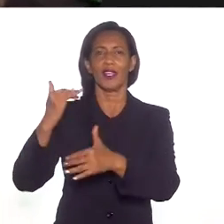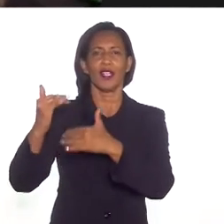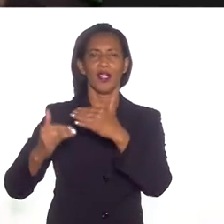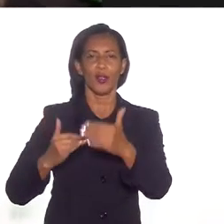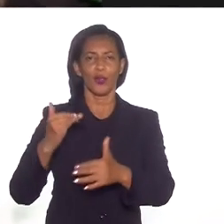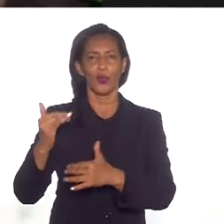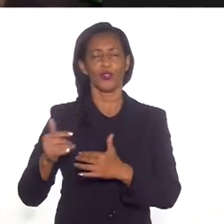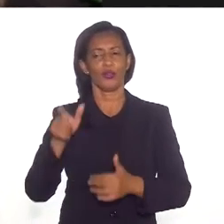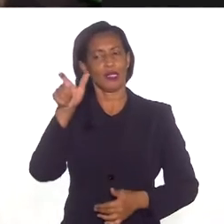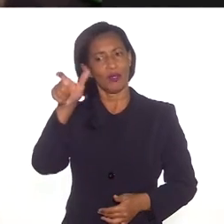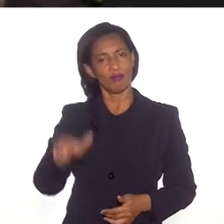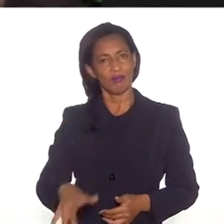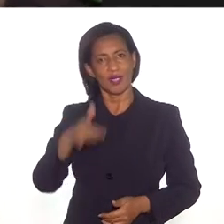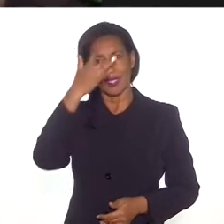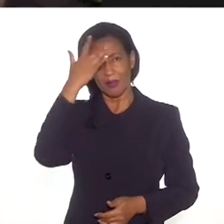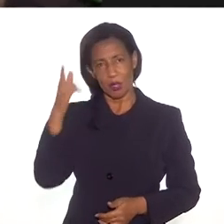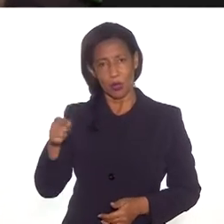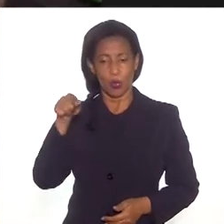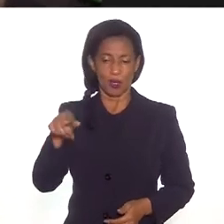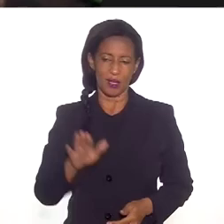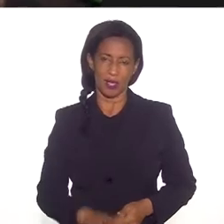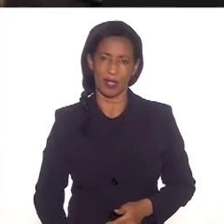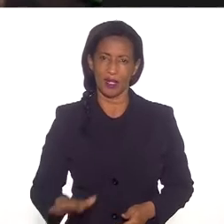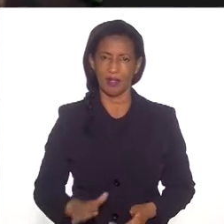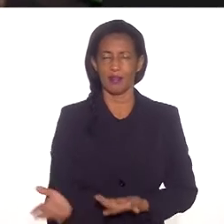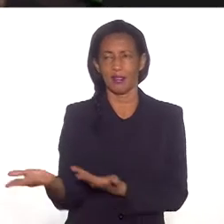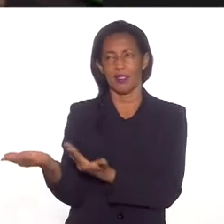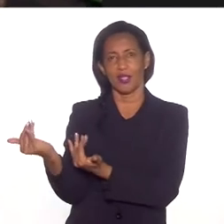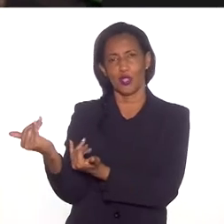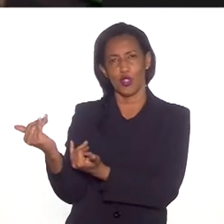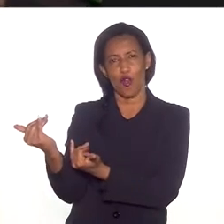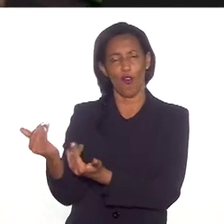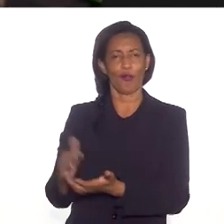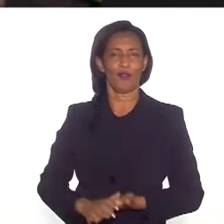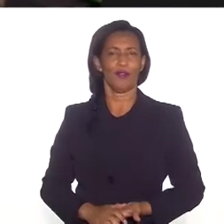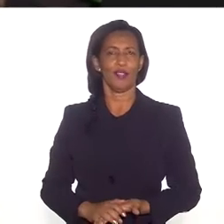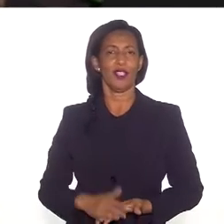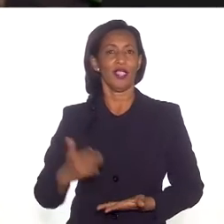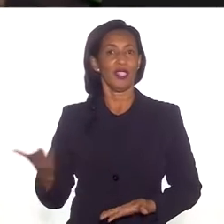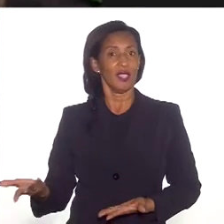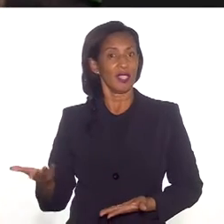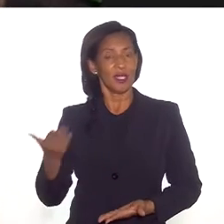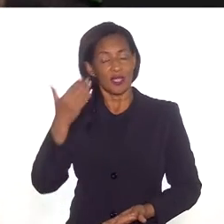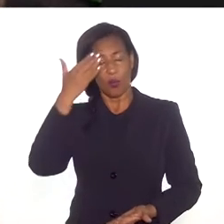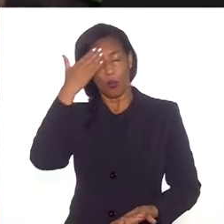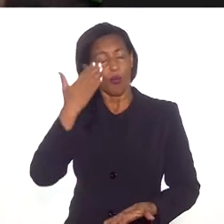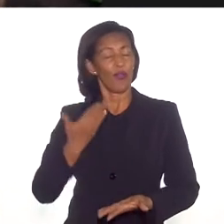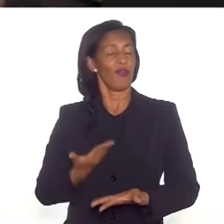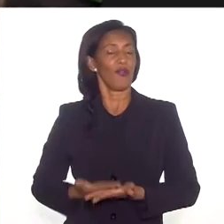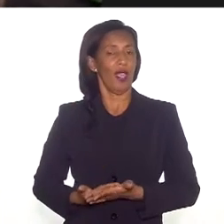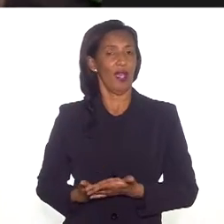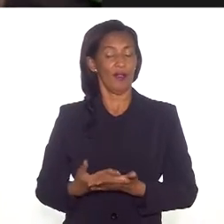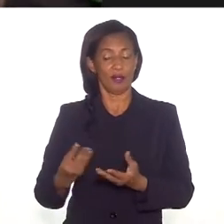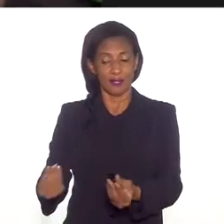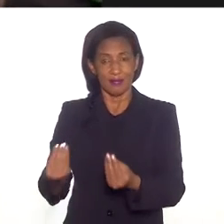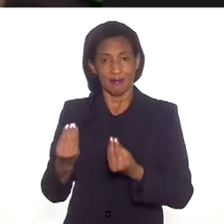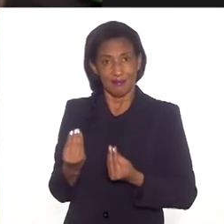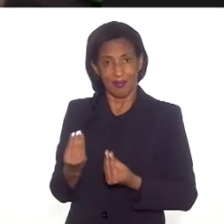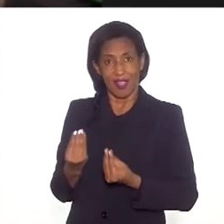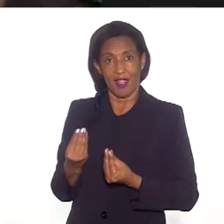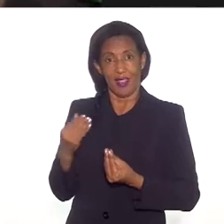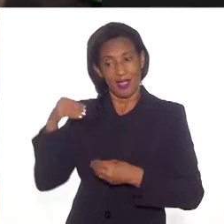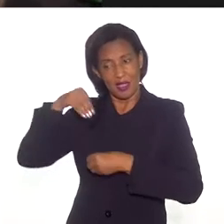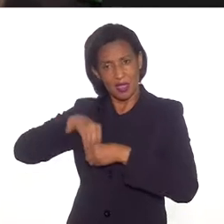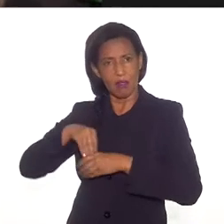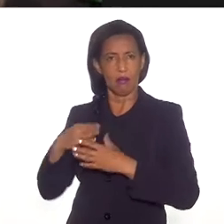desse ser humano, dessa criança, desse jovem, que são confiados a nós,